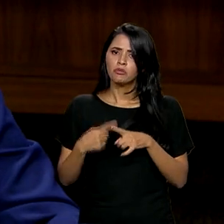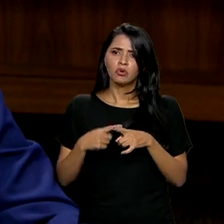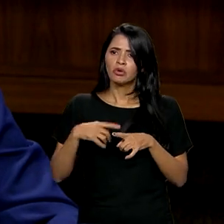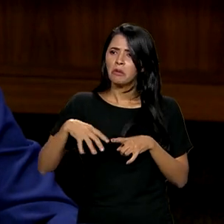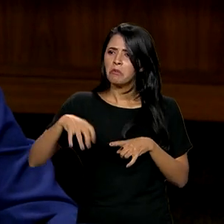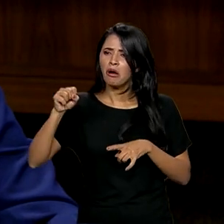esse apagão no Brasil.